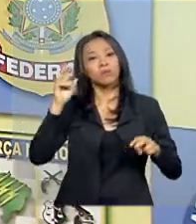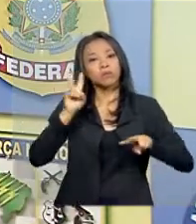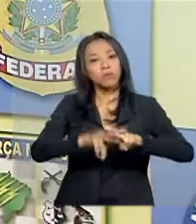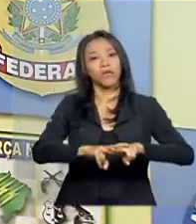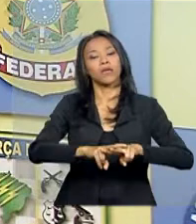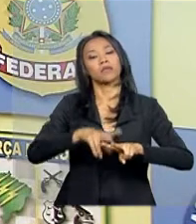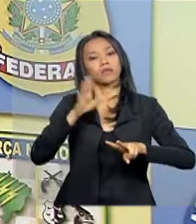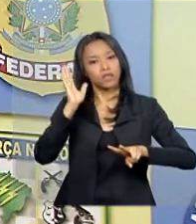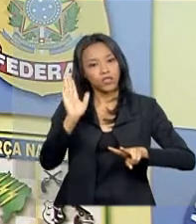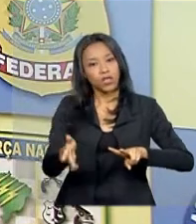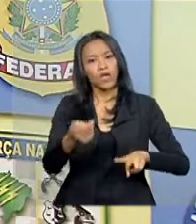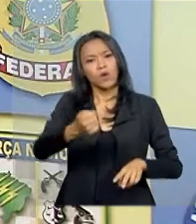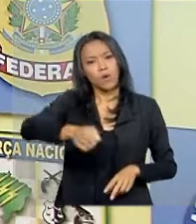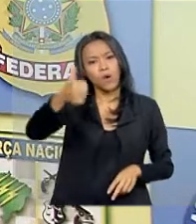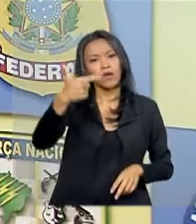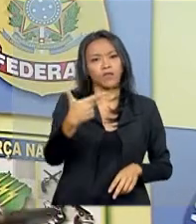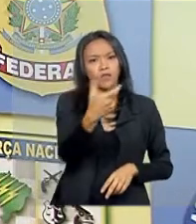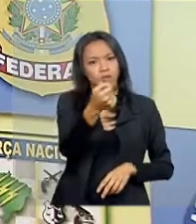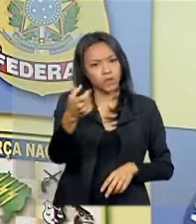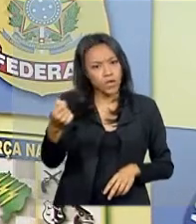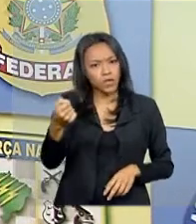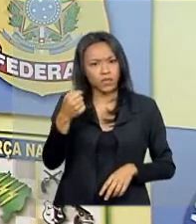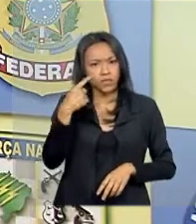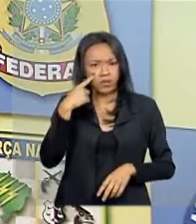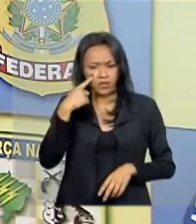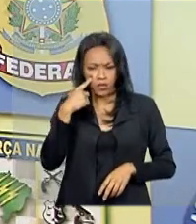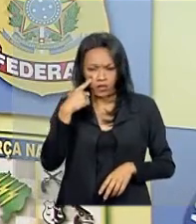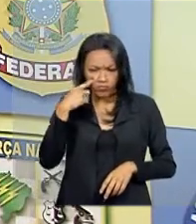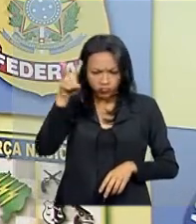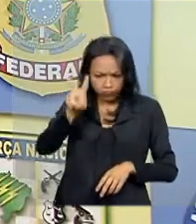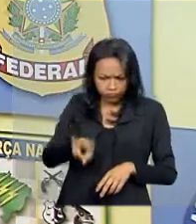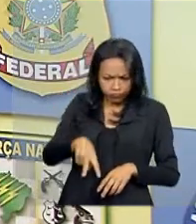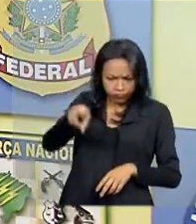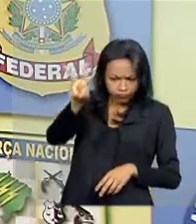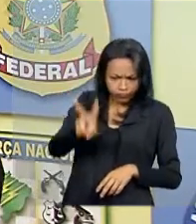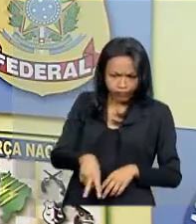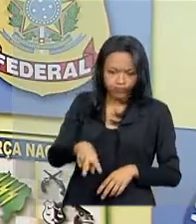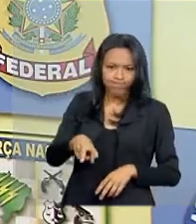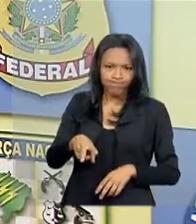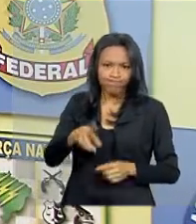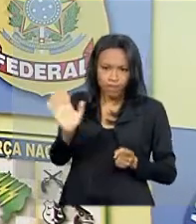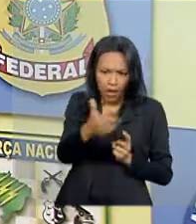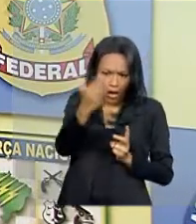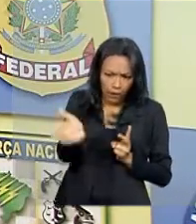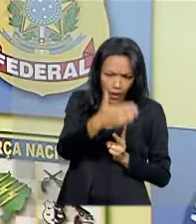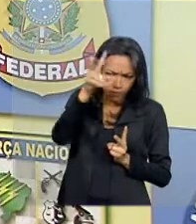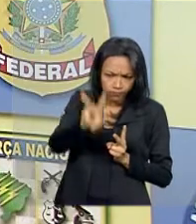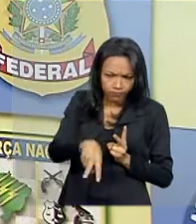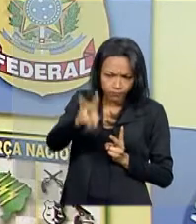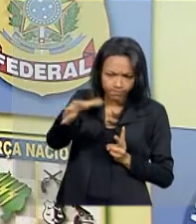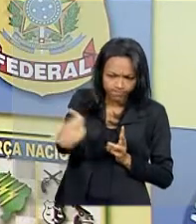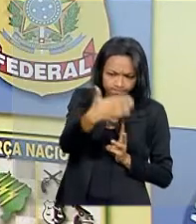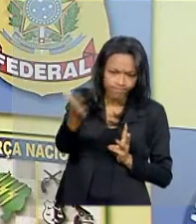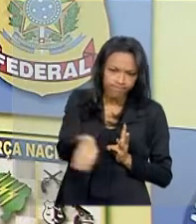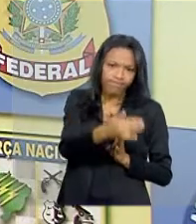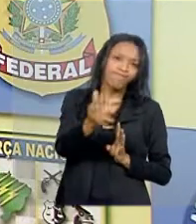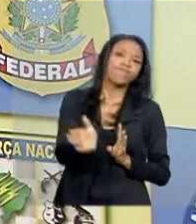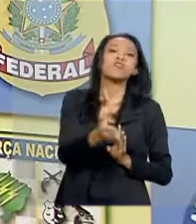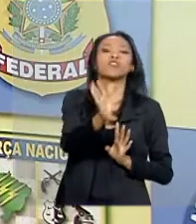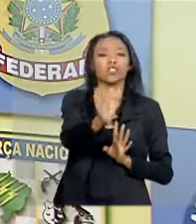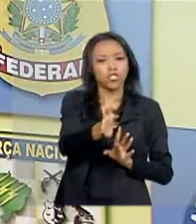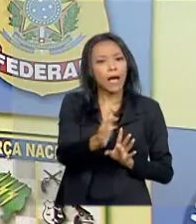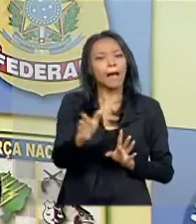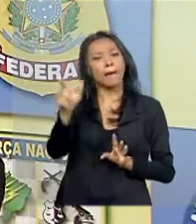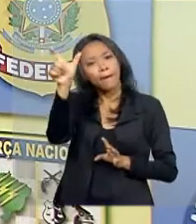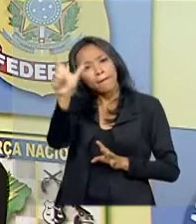apreendidas, quase 200 mil revistas realizadas, quase 200 mil revistas realizadas em